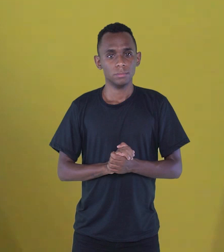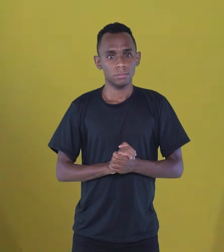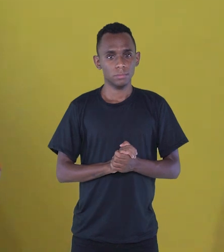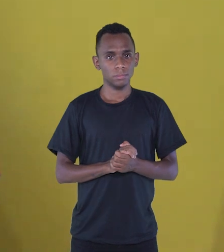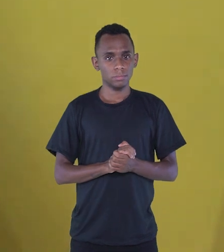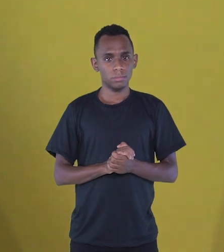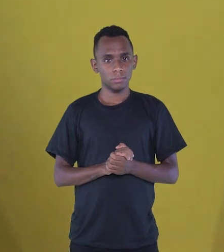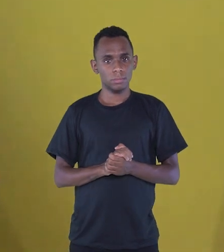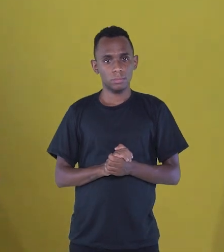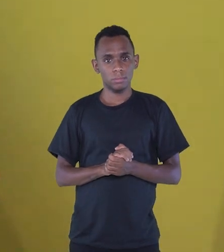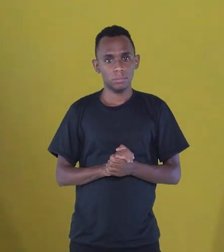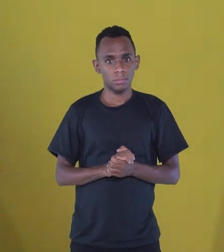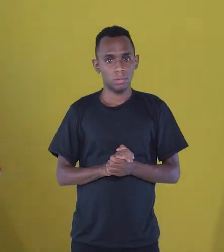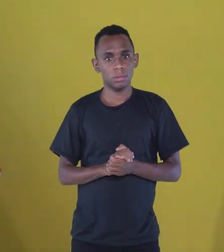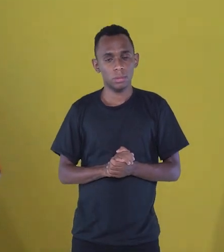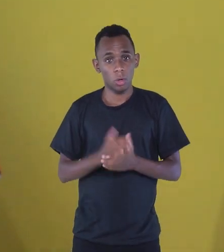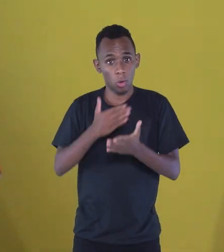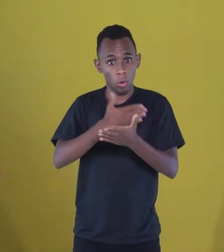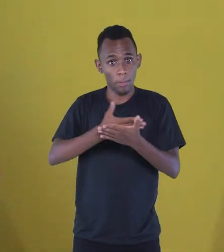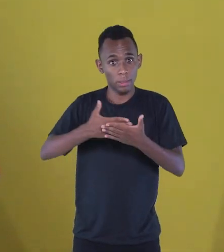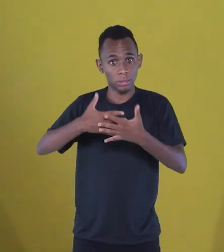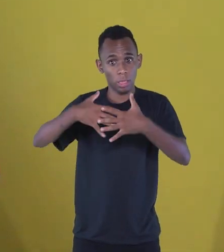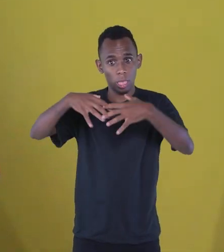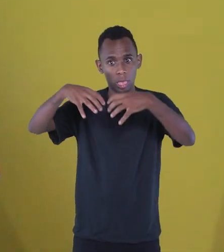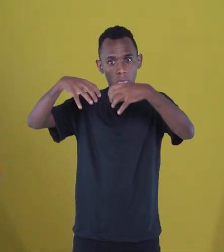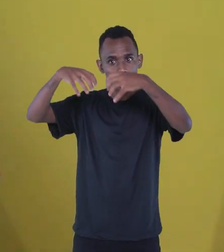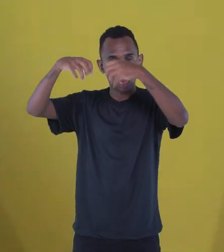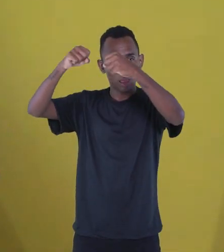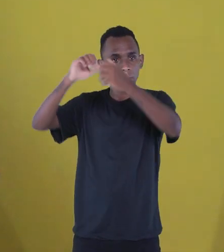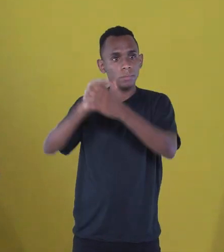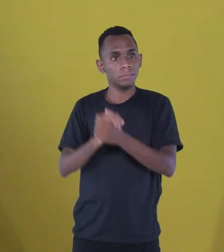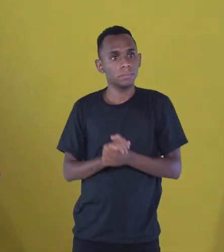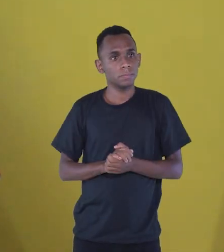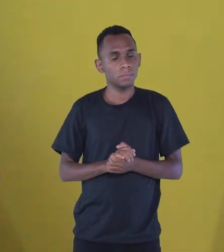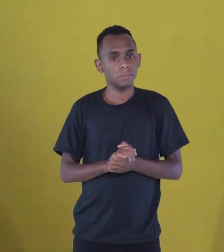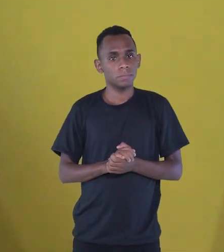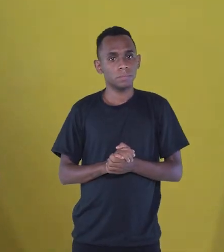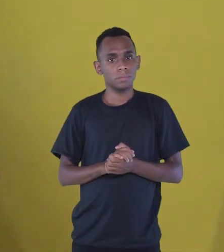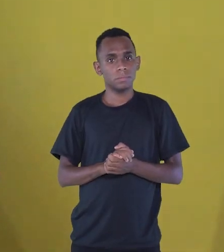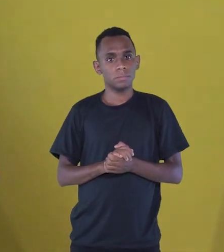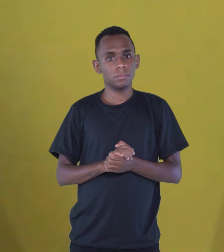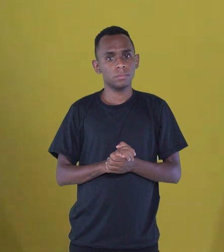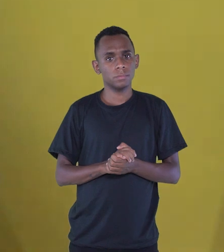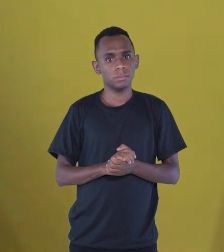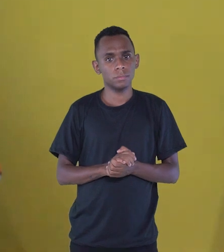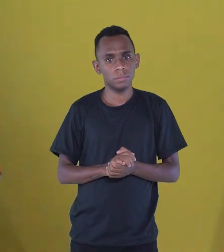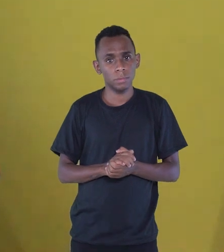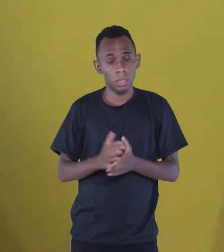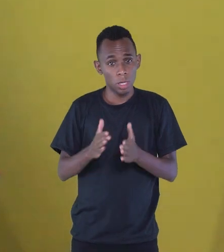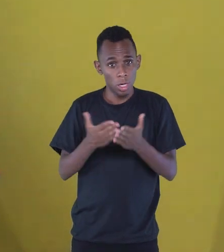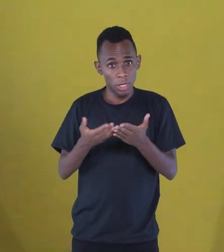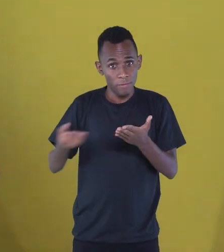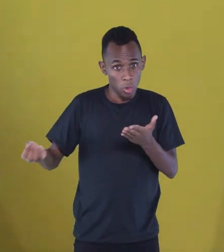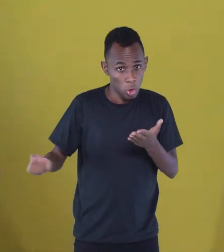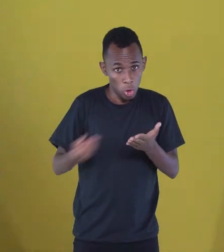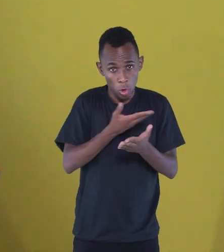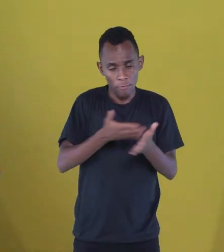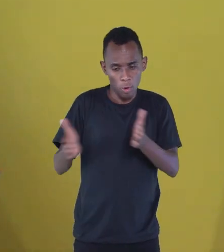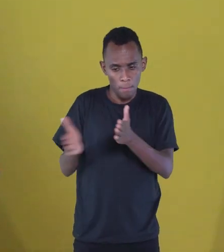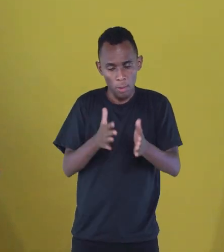Está ficando escuro aqui, né? Esse Tato Tatu se lançou agora na pandemia, né?